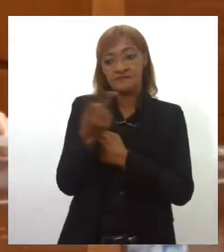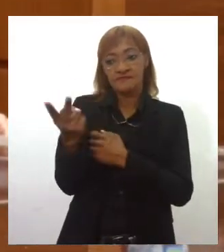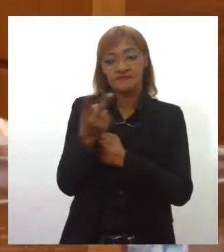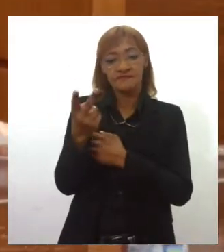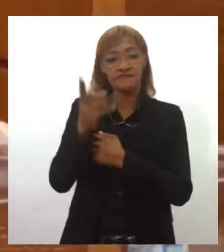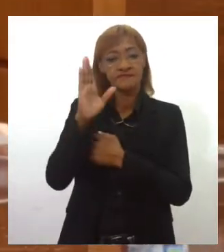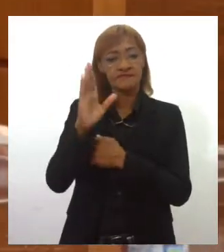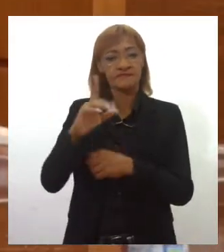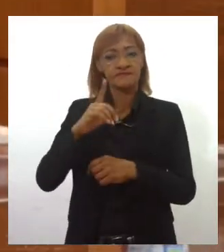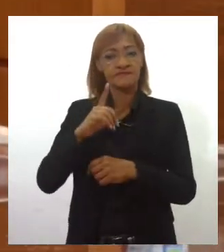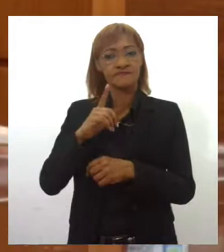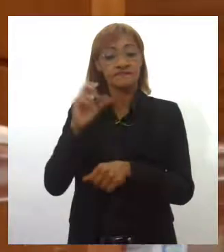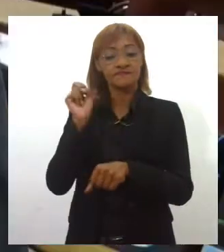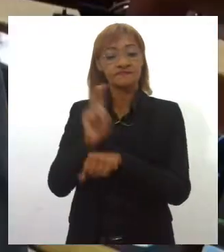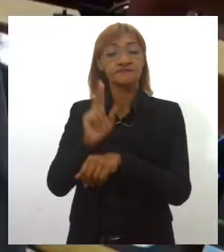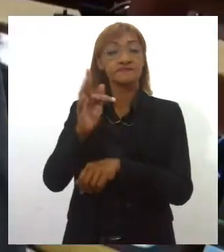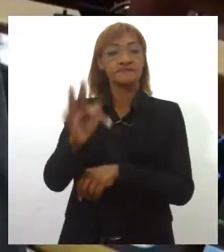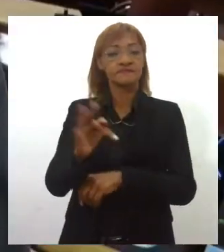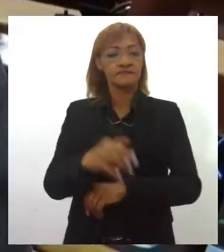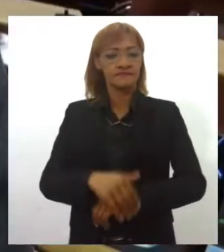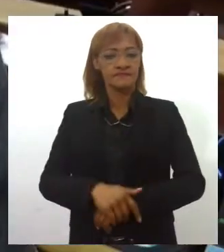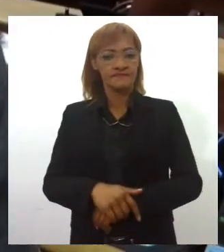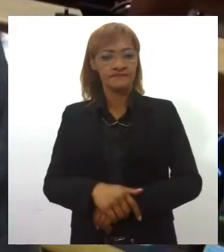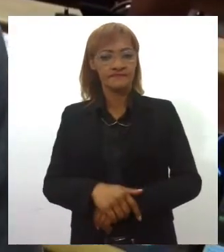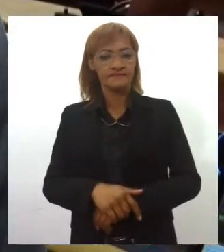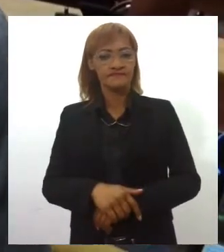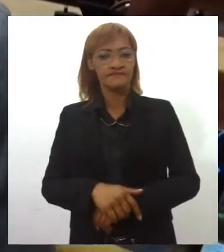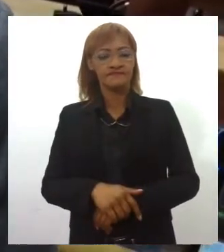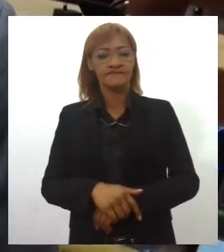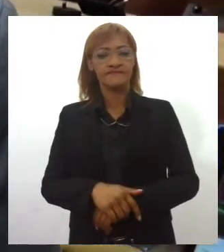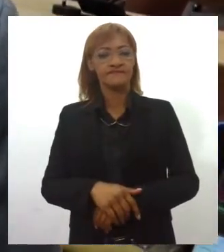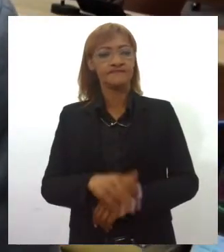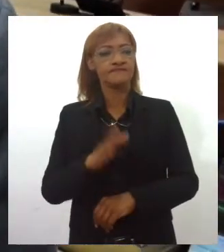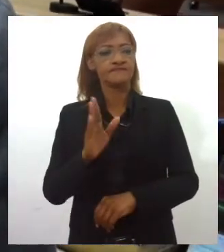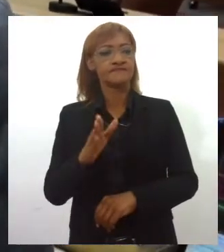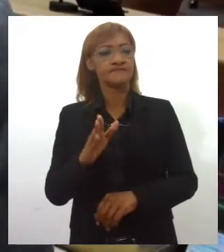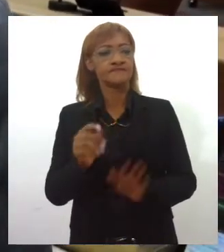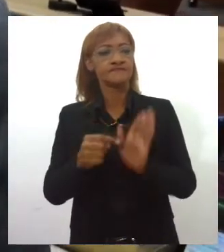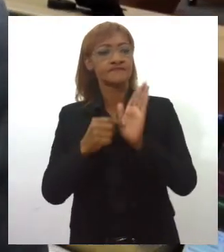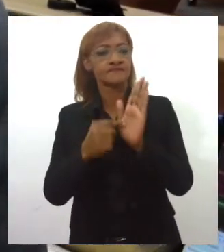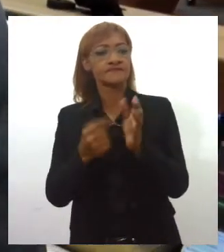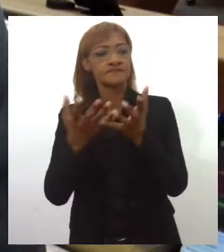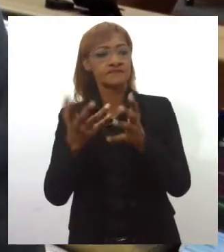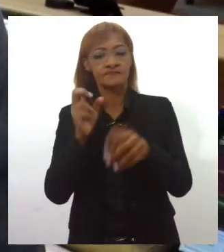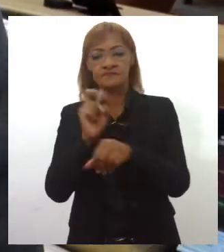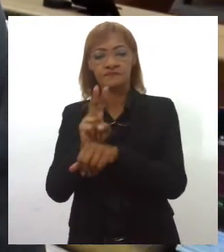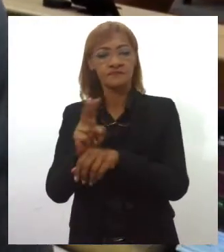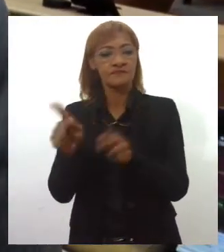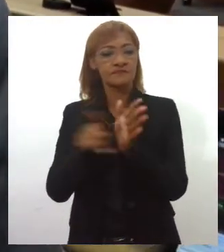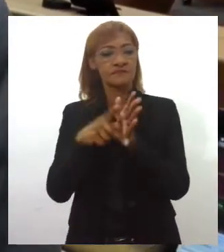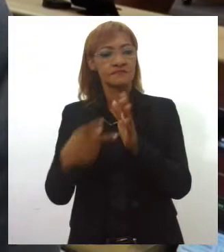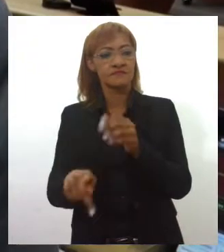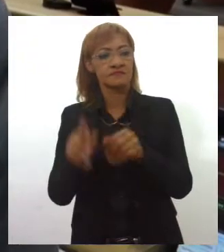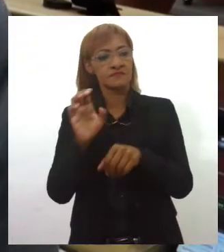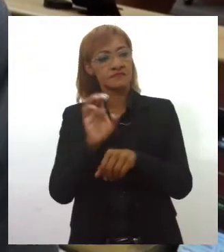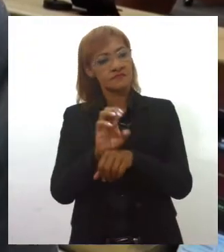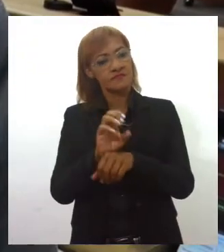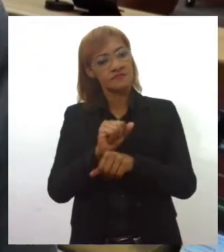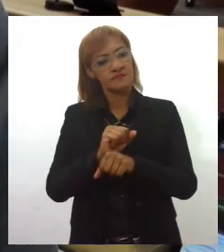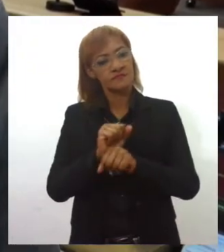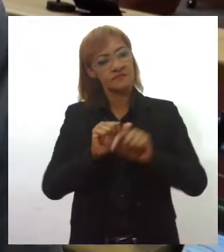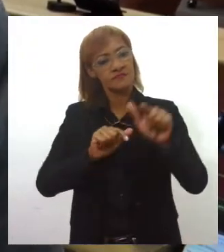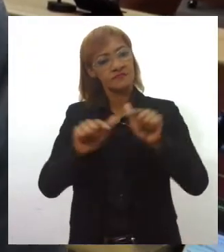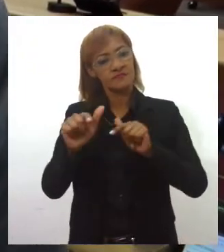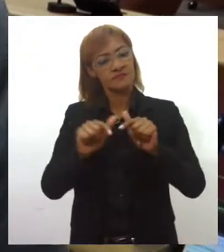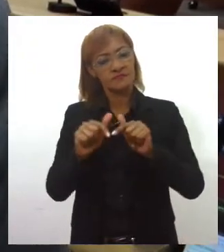a geração de emprego no Estado. Quando você compra o seu próprio produto, você está gerando emprego e renda para o próprio Estado. E isso é um trabalho que tem que